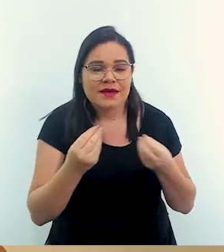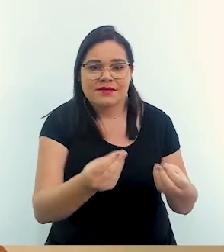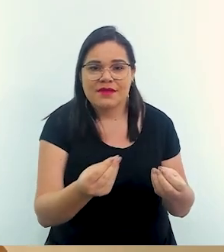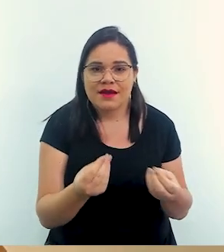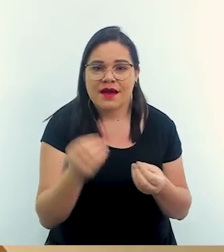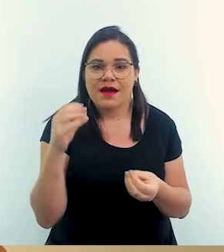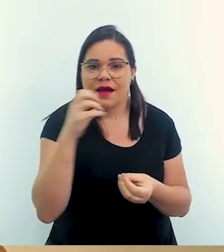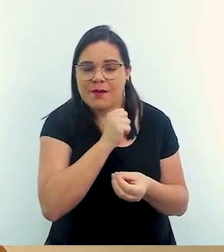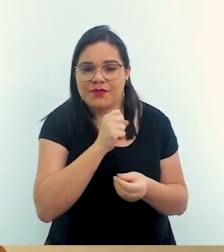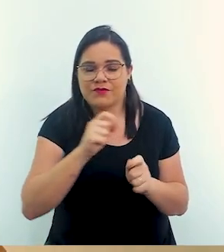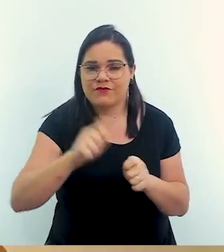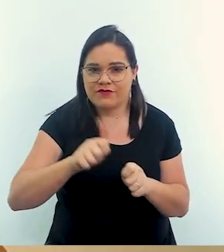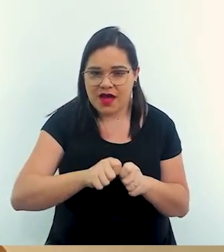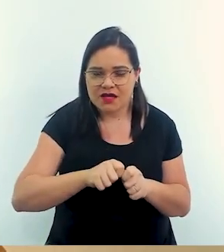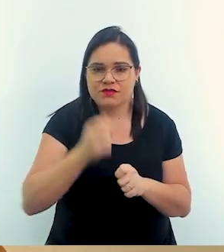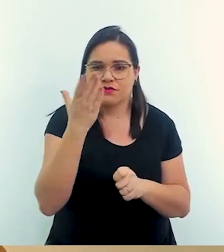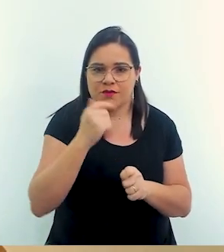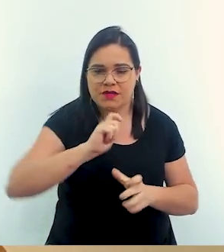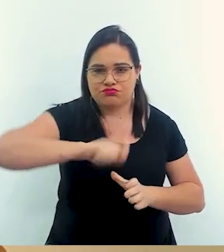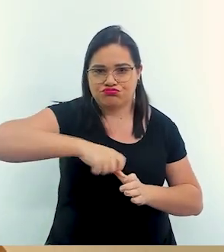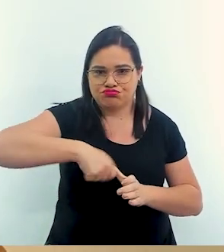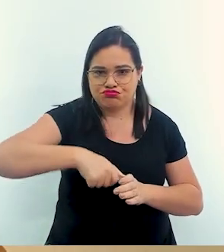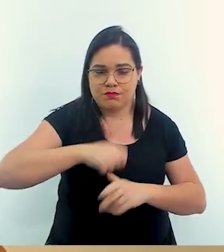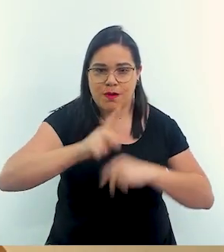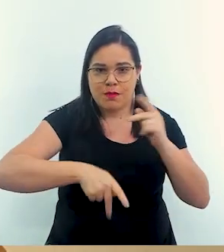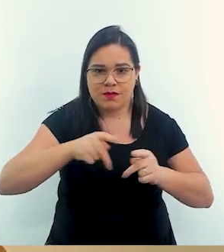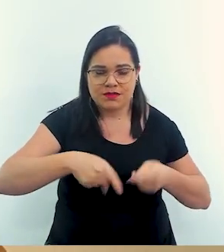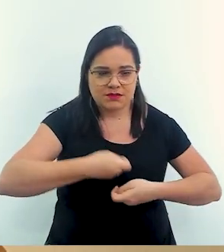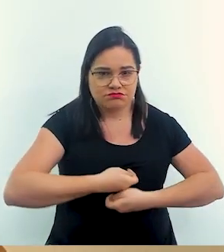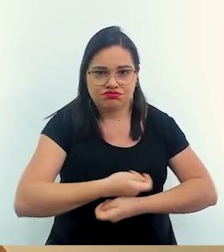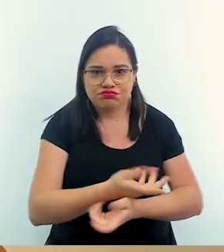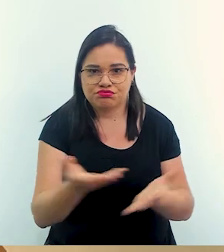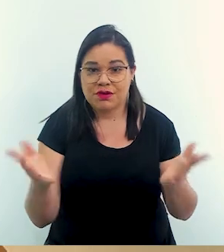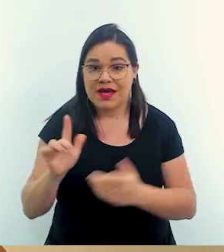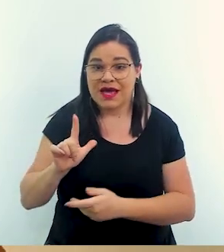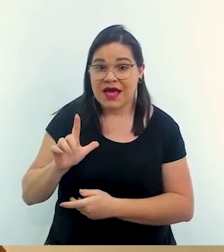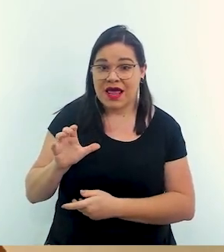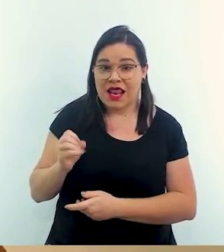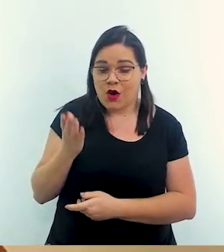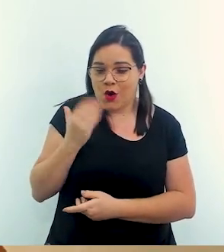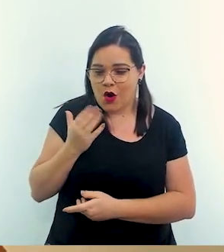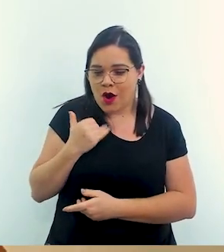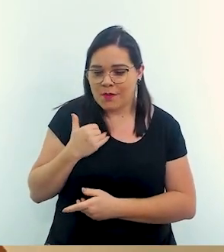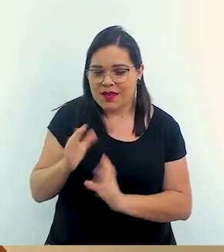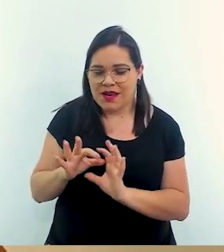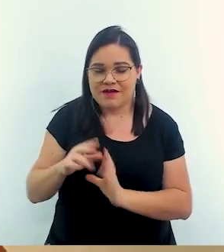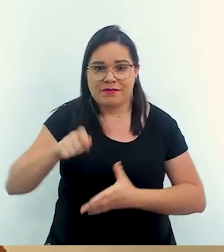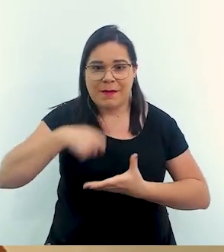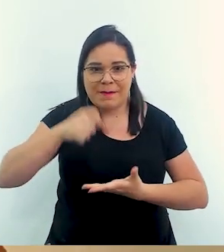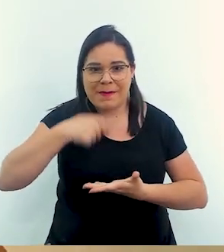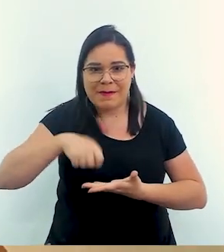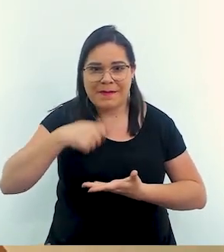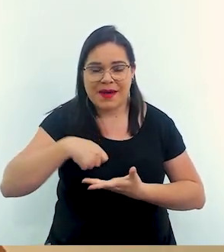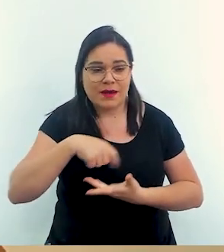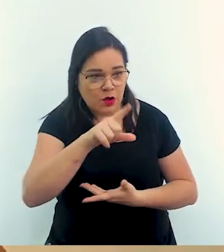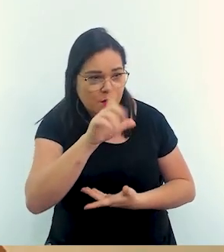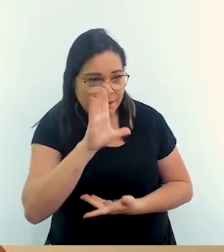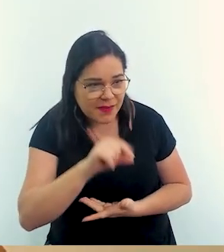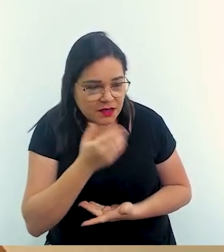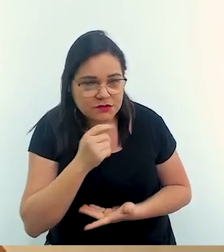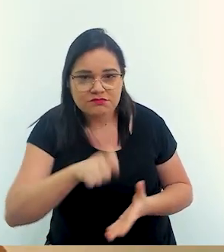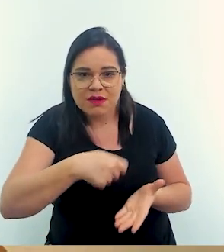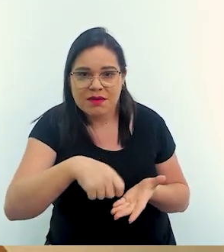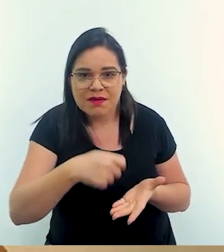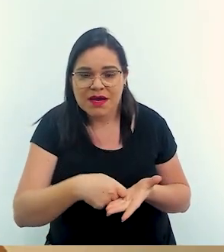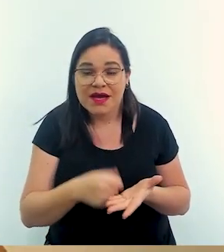entrega ela rápido fazem aquele alimento para a população e o Léo que come muito vai comer a quantidade que ele quer a Lia que come